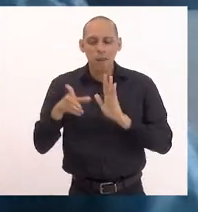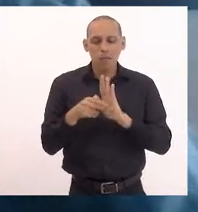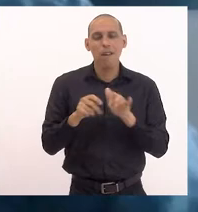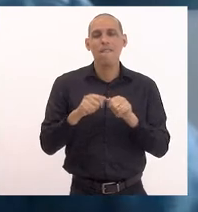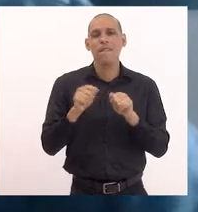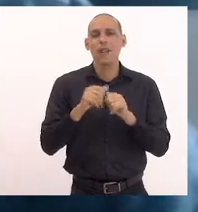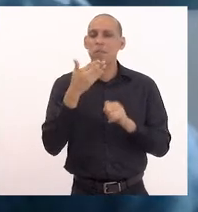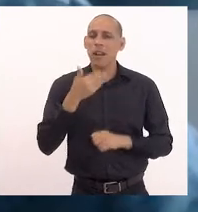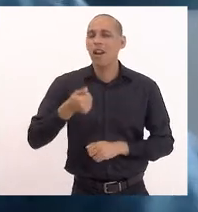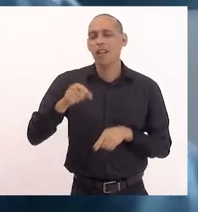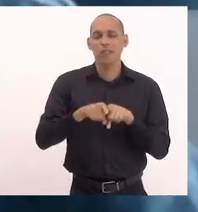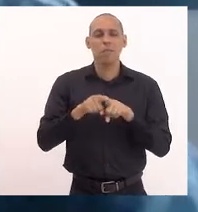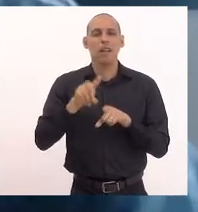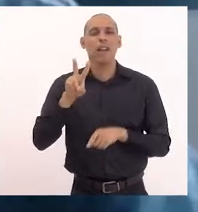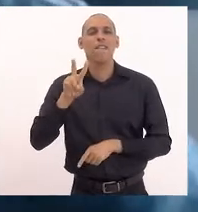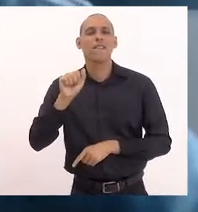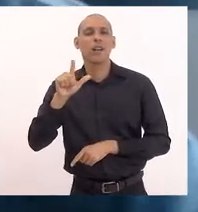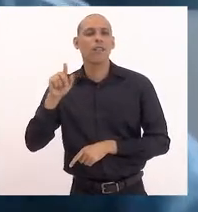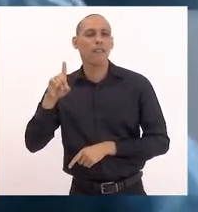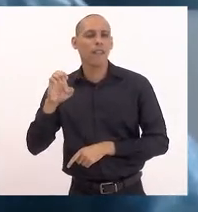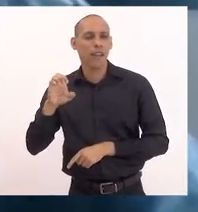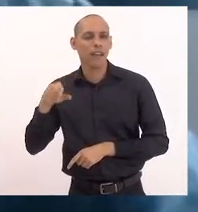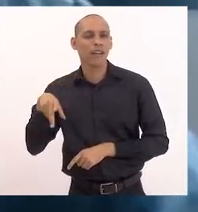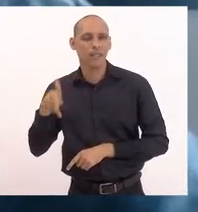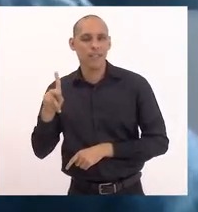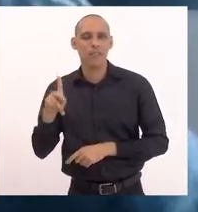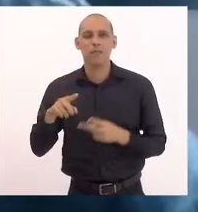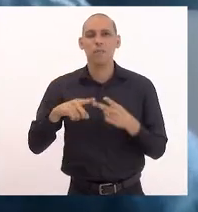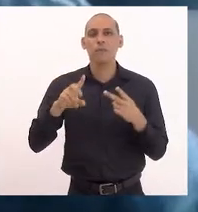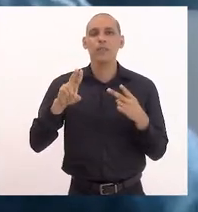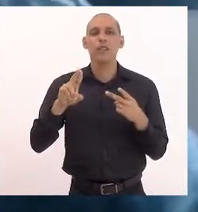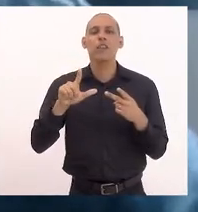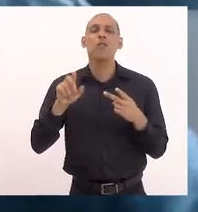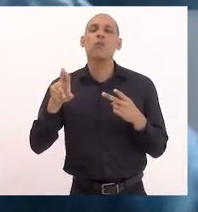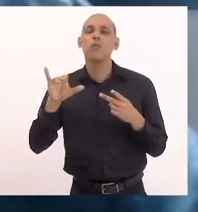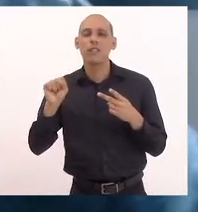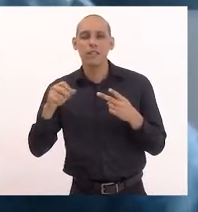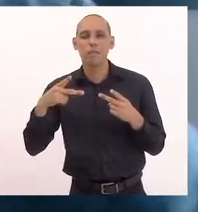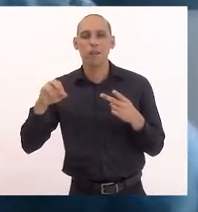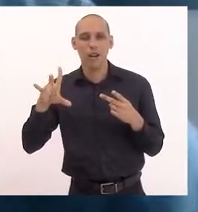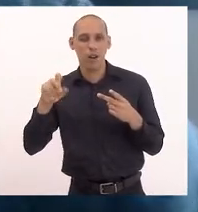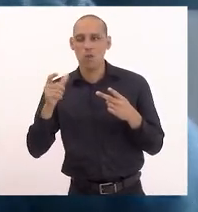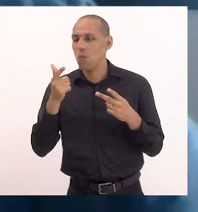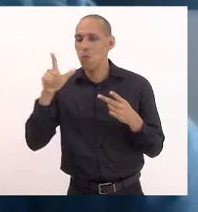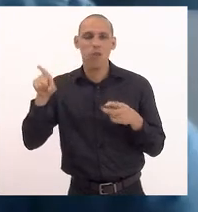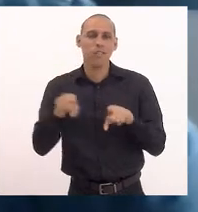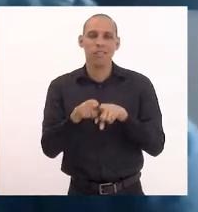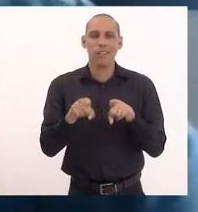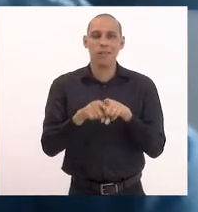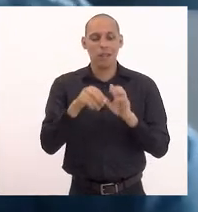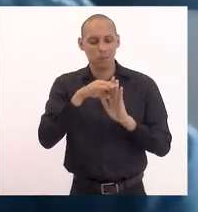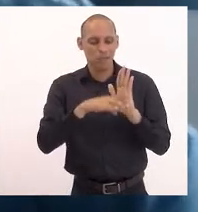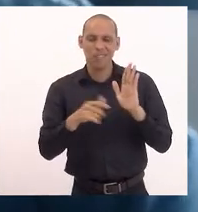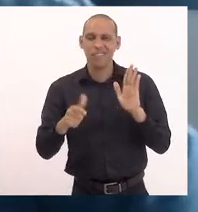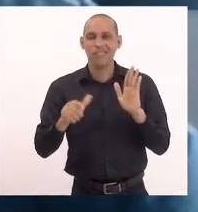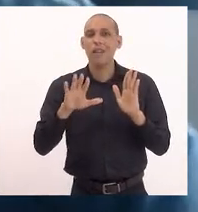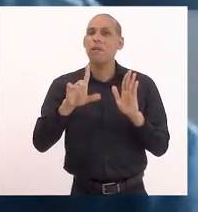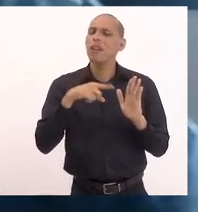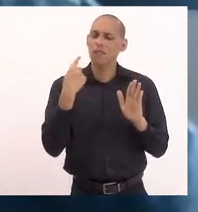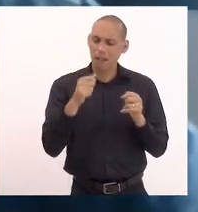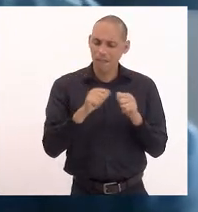perfeiçoar, o Valdeque, o Luiz Paulo, vários outros, não estou com a lista aqui agora, e nós vamos fazer o cumpra-se.